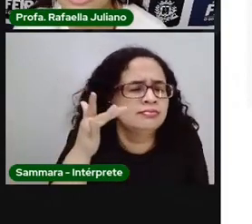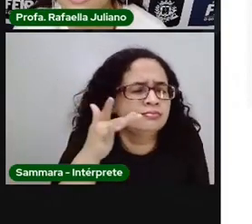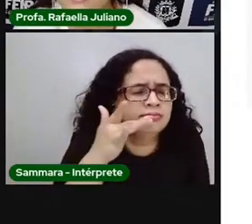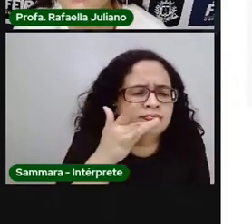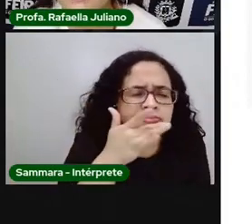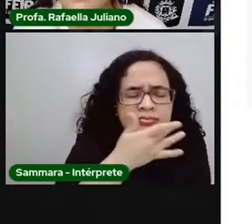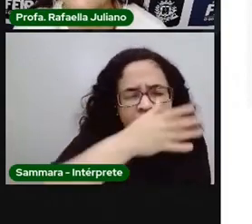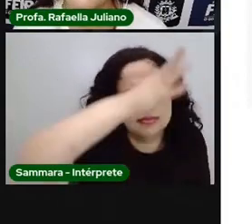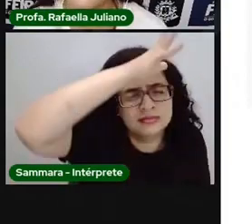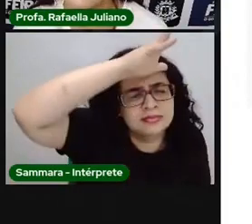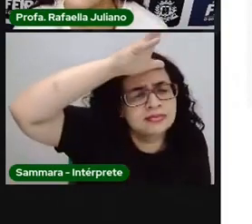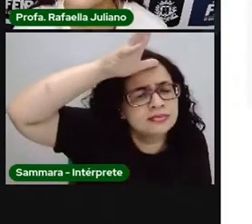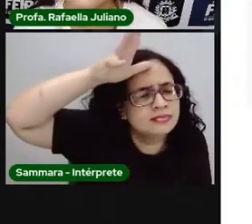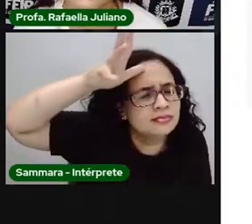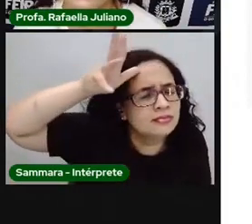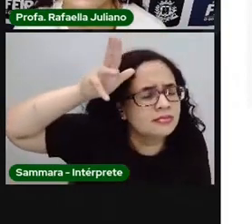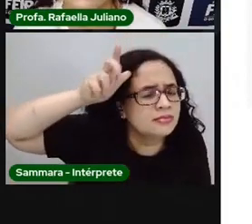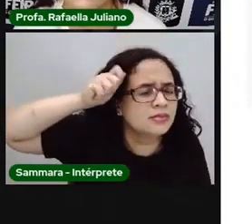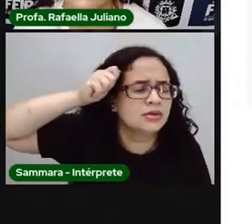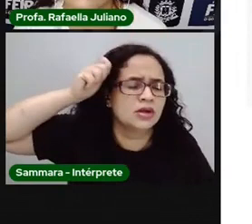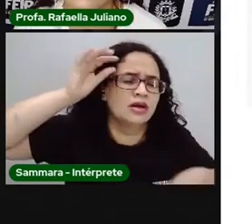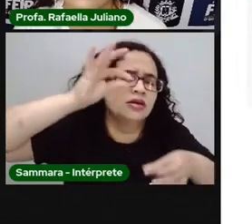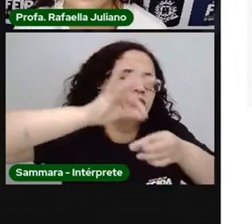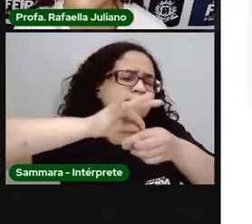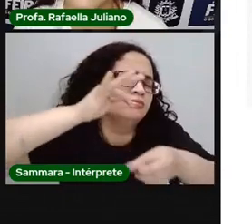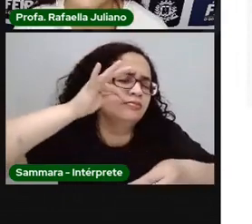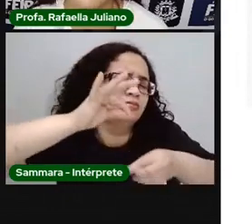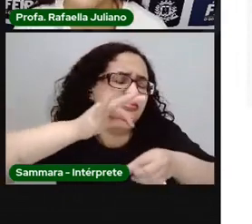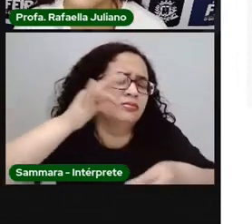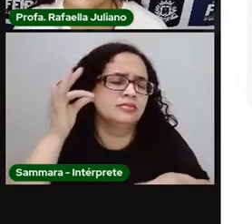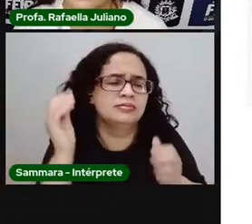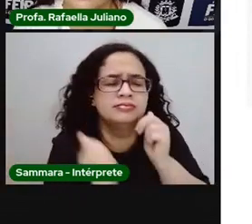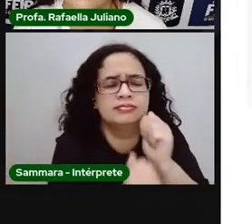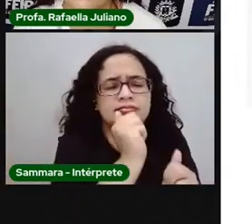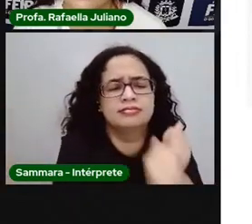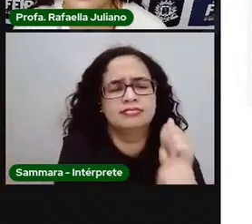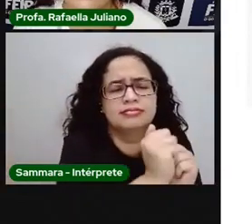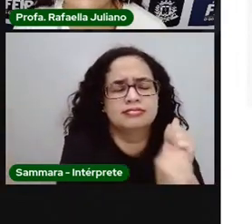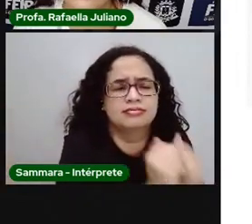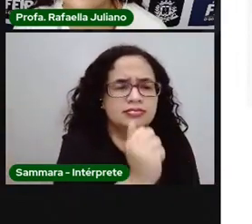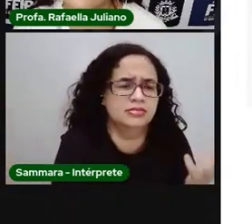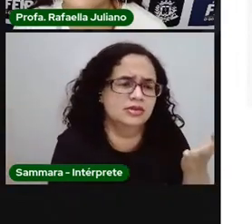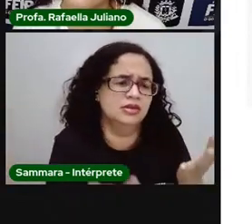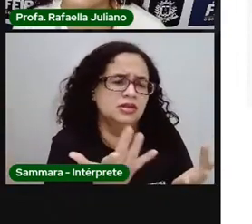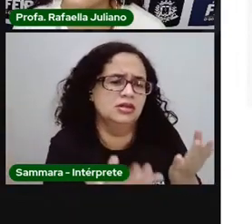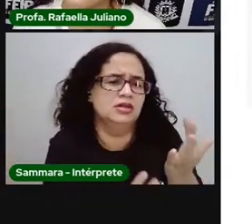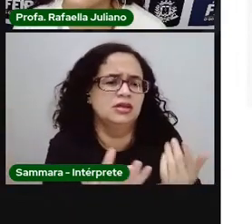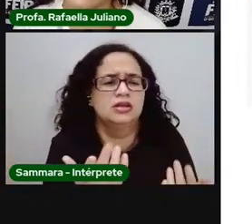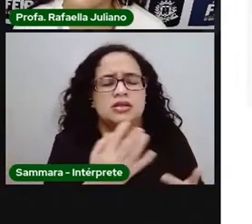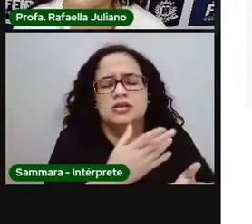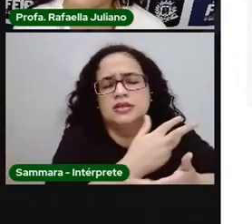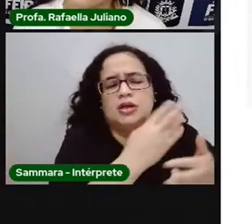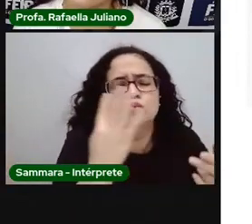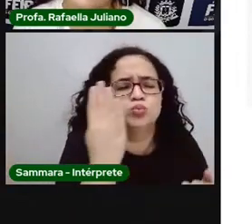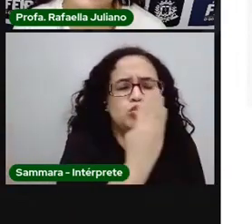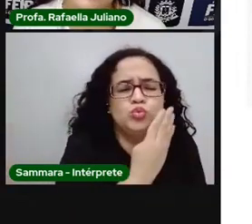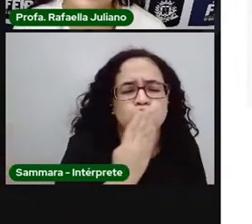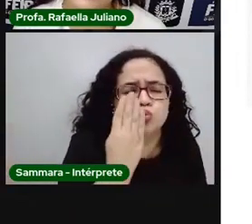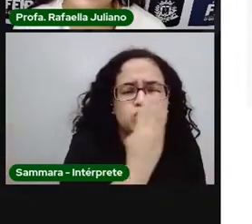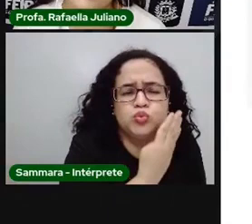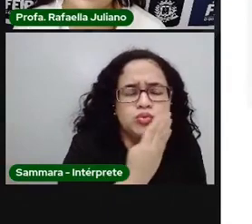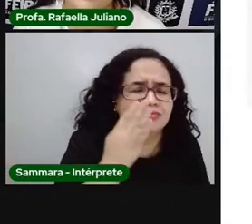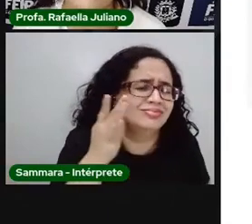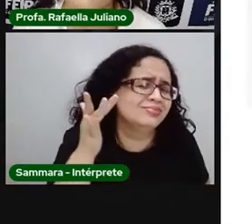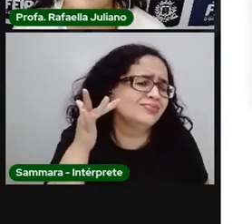Refrigerante, salgadinho, batata frita, muitos doces. Ah, que